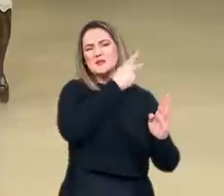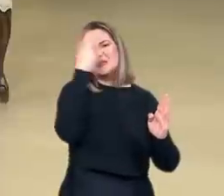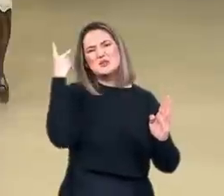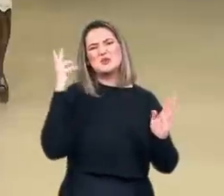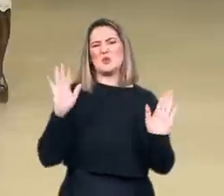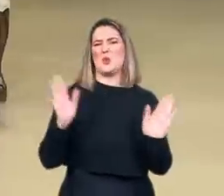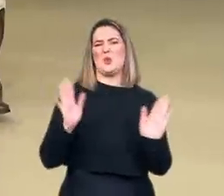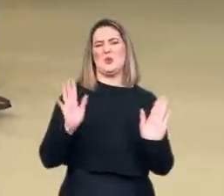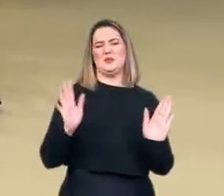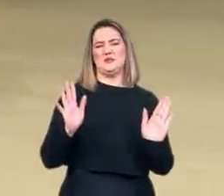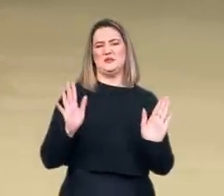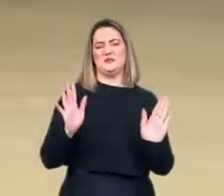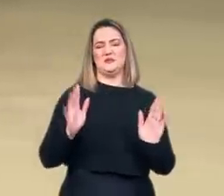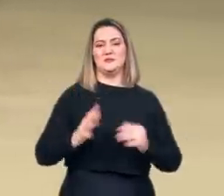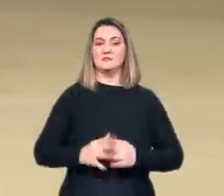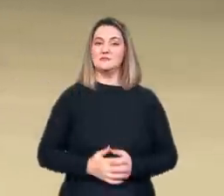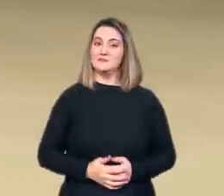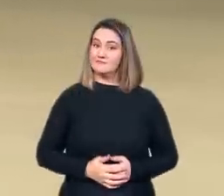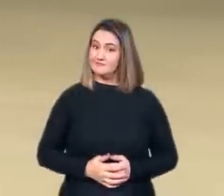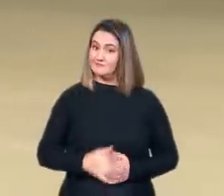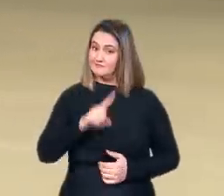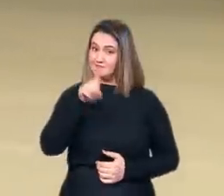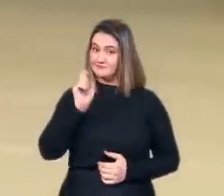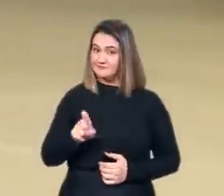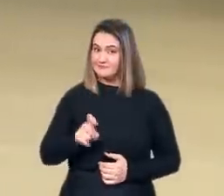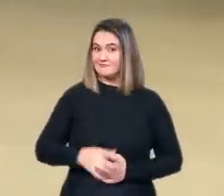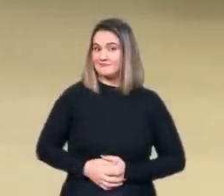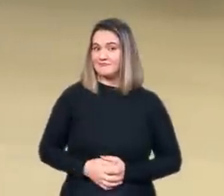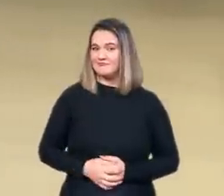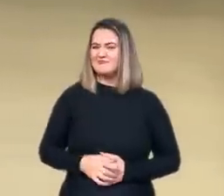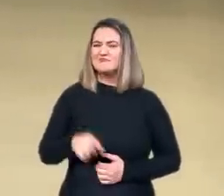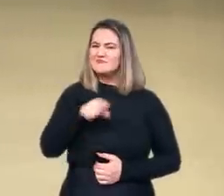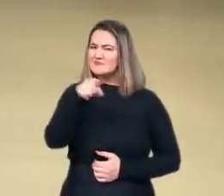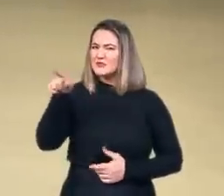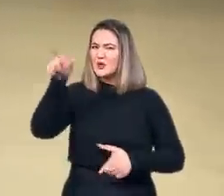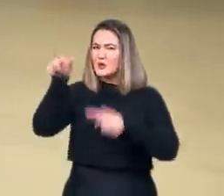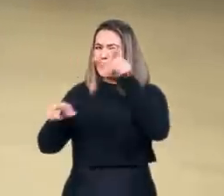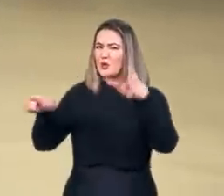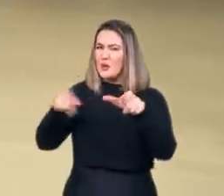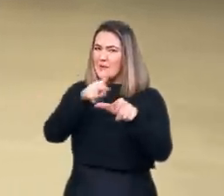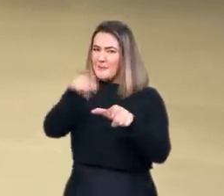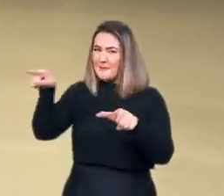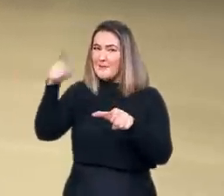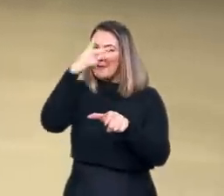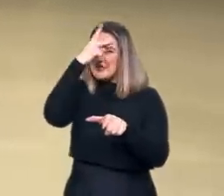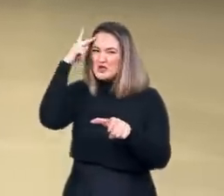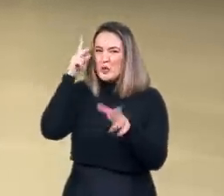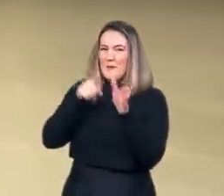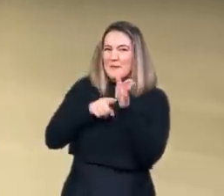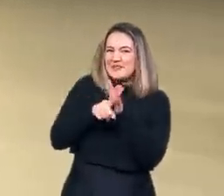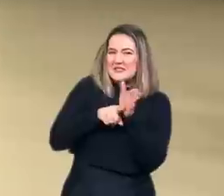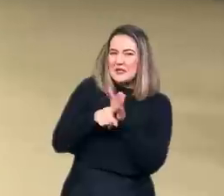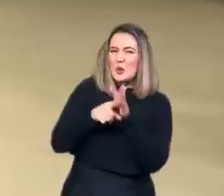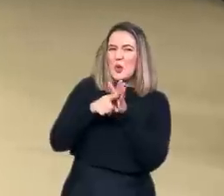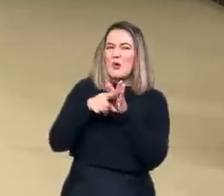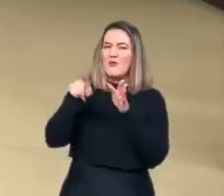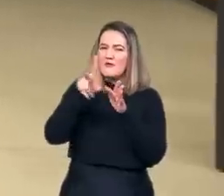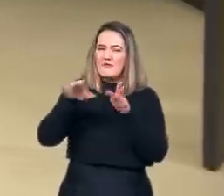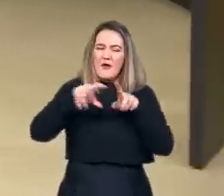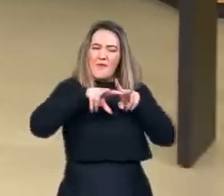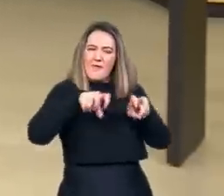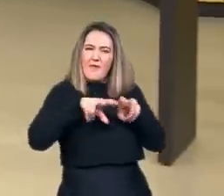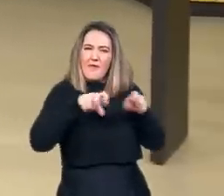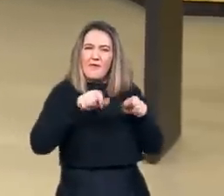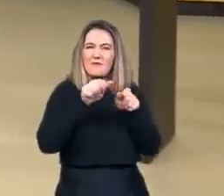A bem da verdade, desculpe minha sinceridade, o time de expertos que o Vaticano contratou para produzir o